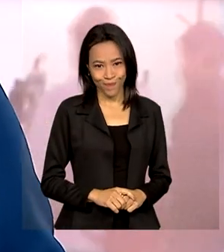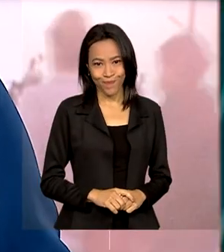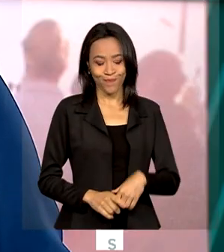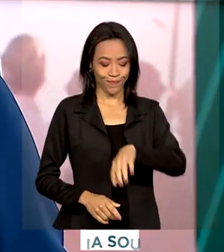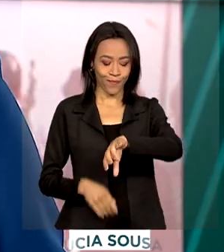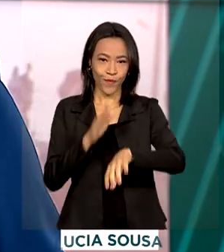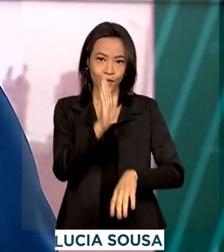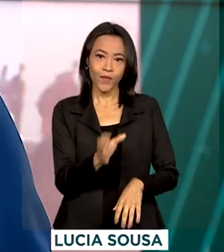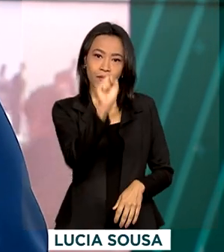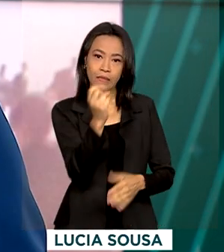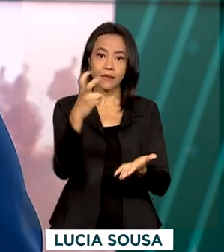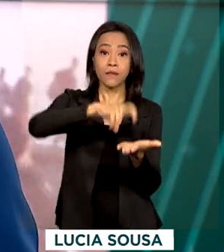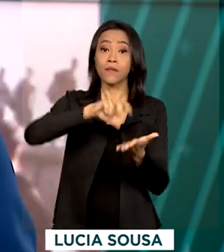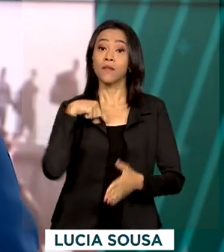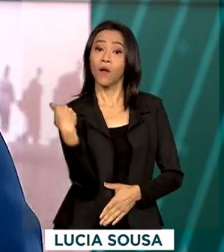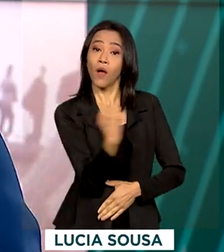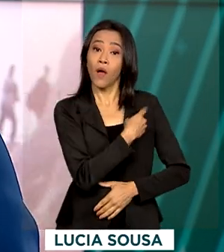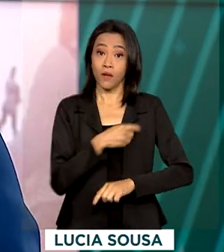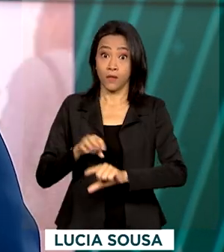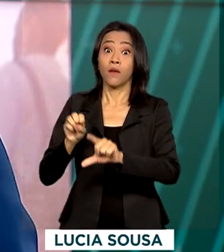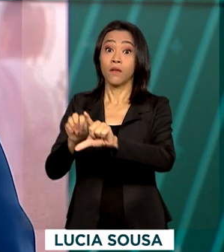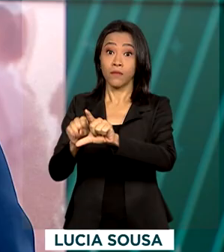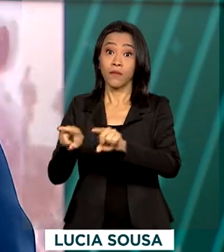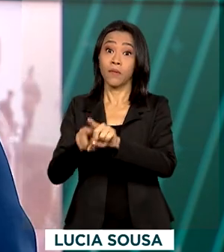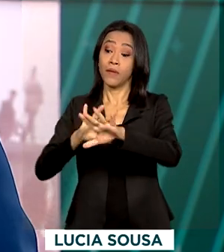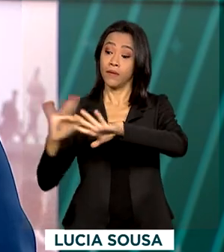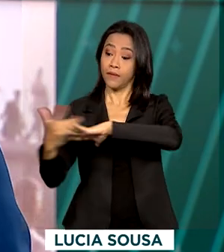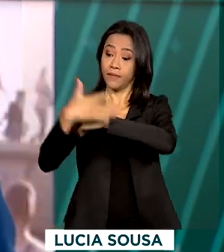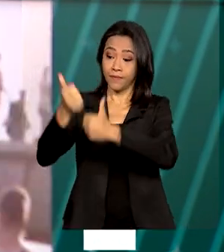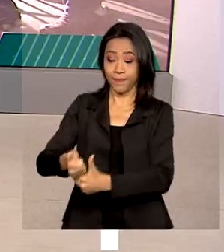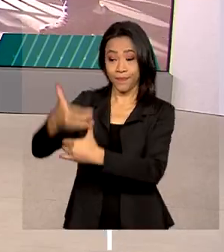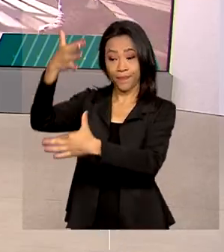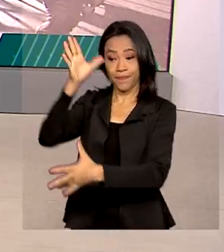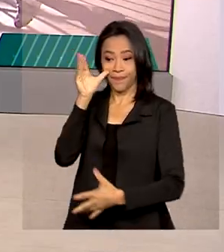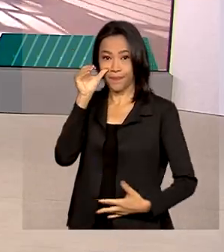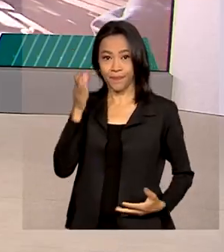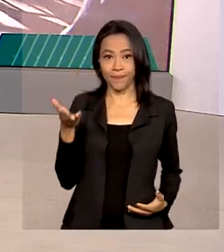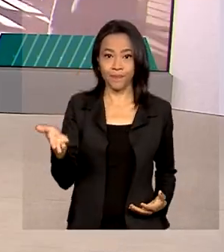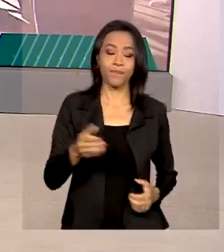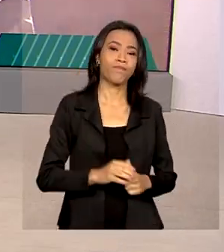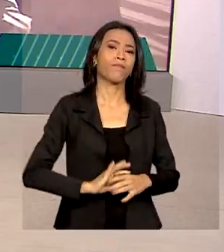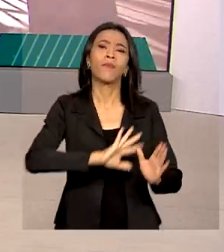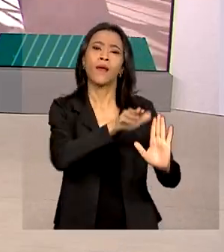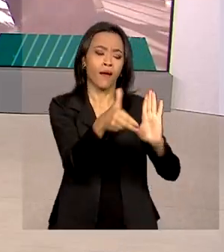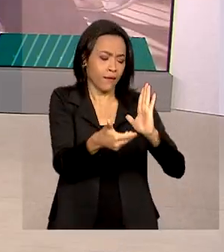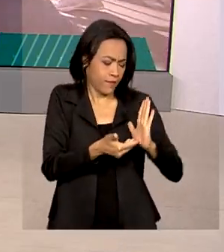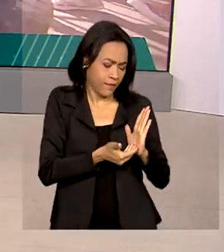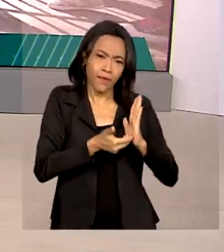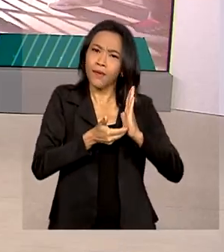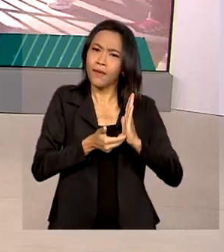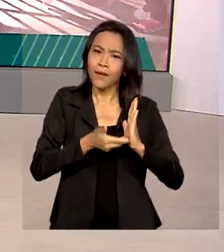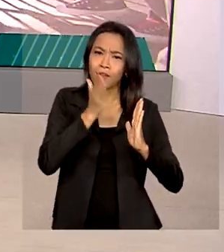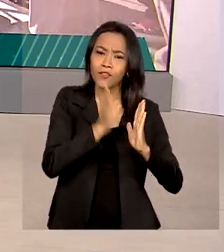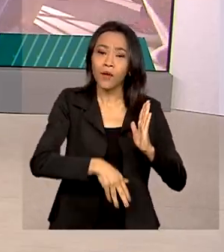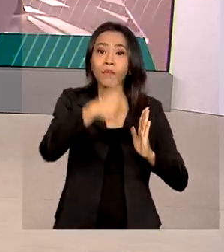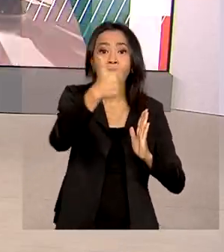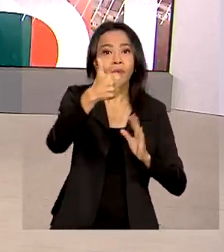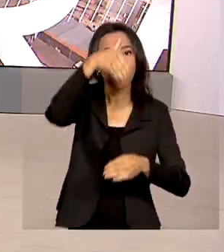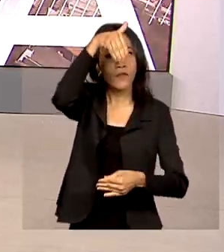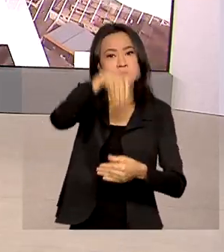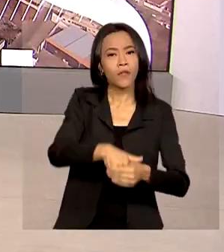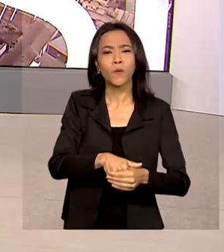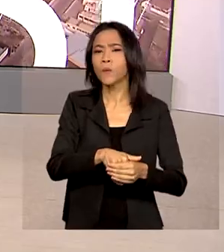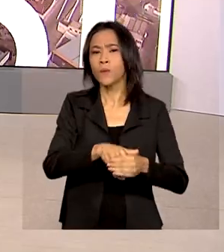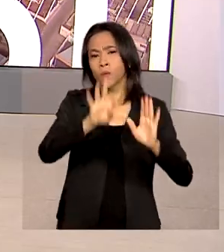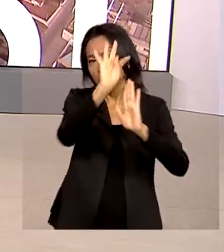São 8 horas da manhã e estamos ao vivo também pelas redes sociais. A Câmara dos Deputados aprovou em primeiro turno o